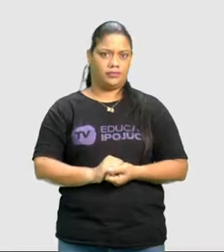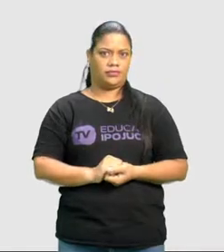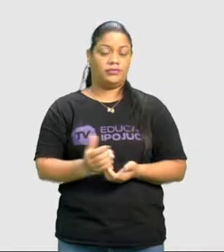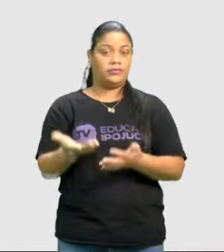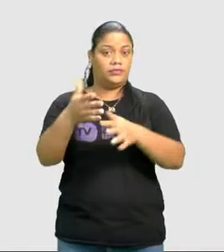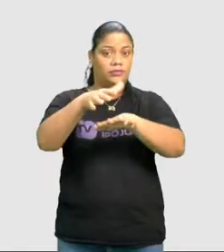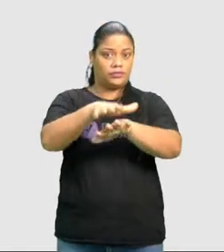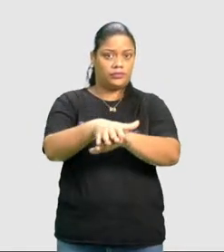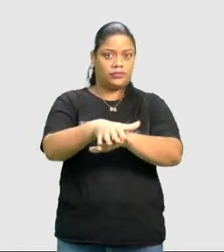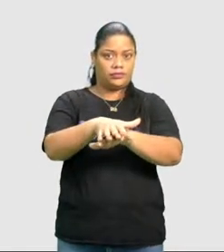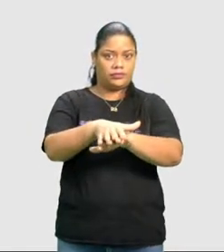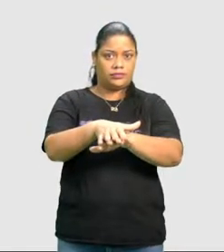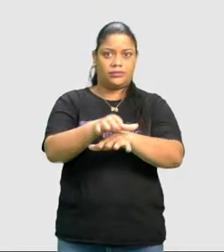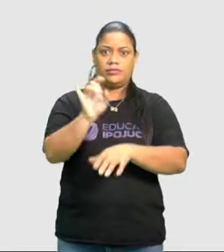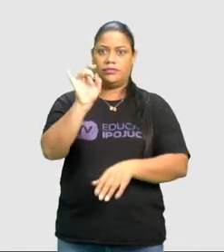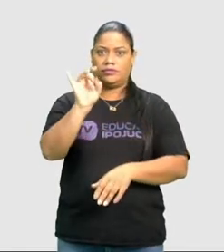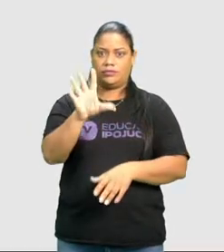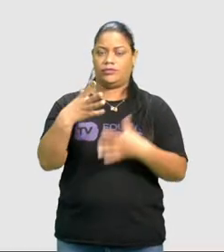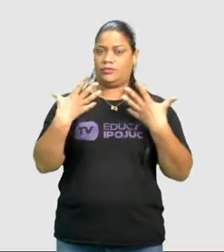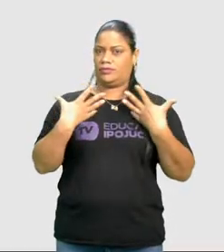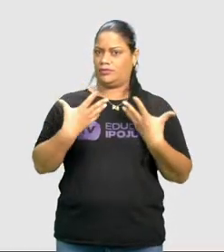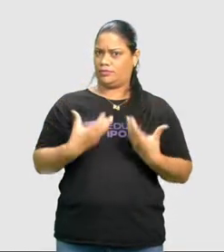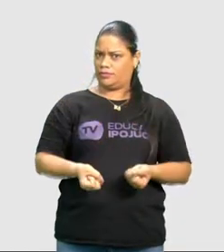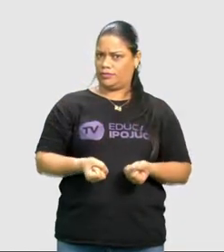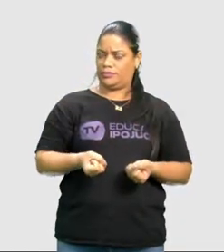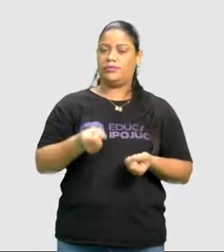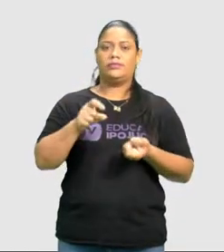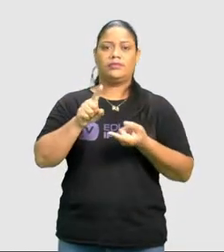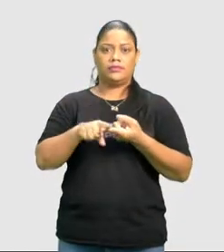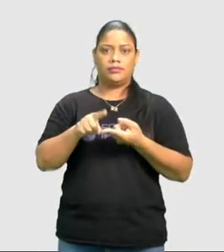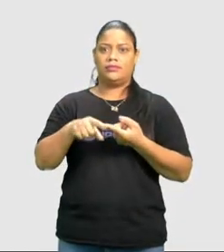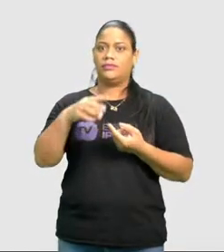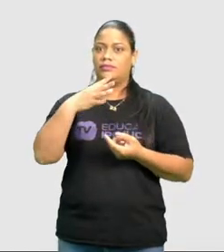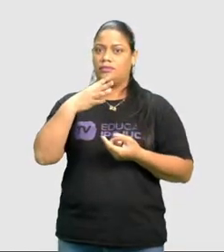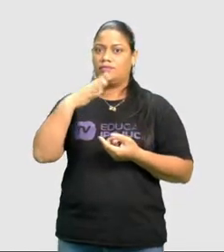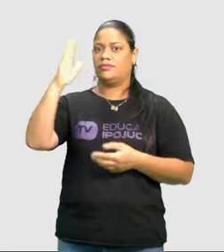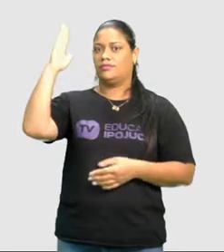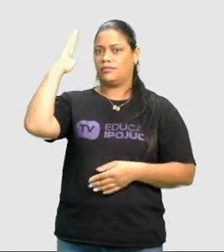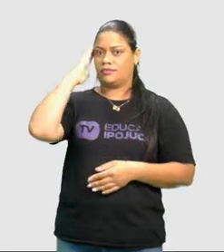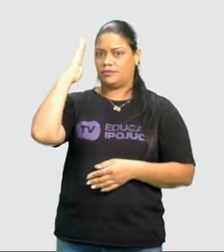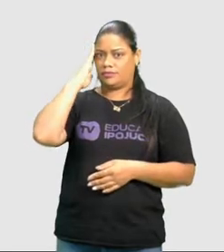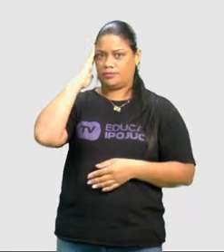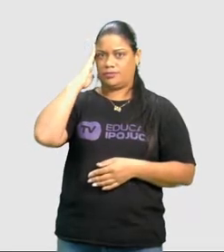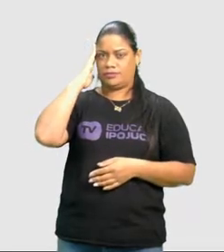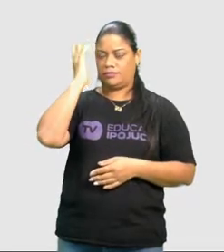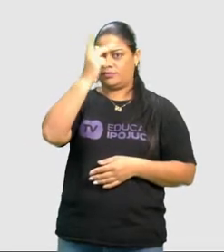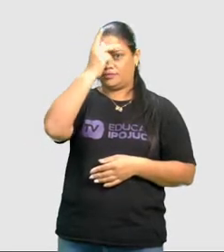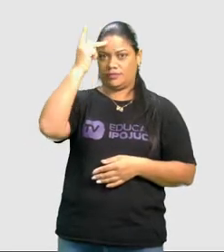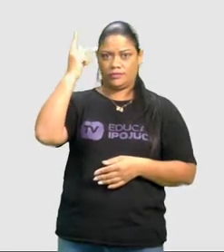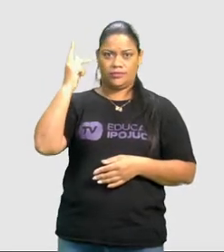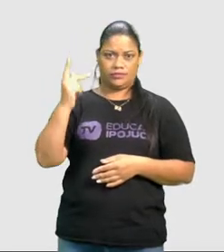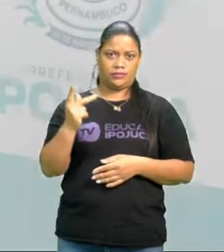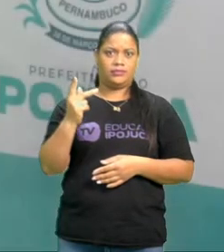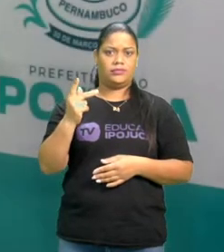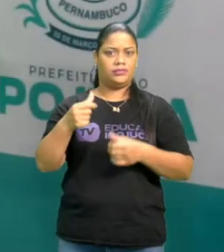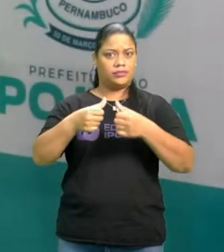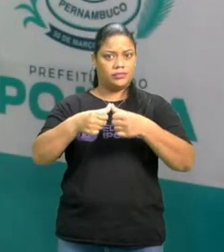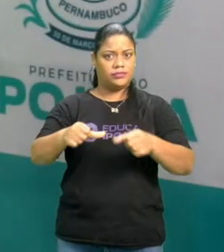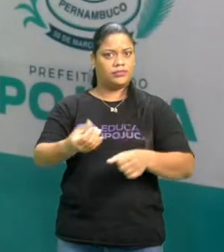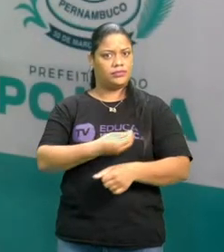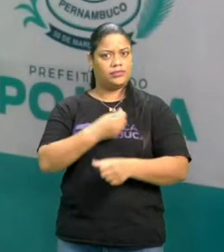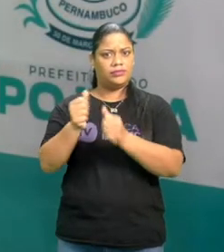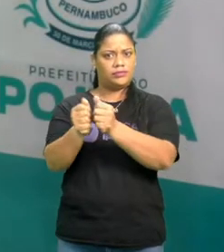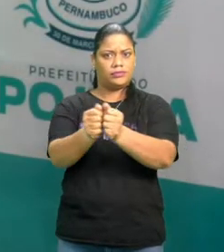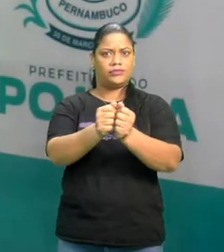incluir é não só aceitar, como também reconhecer e entender essa pessoa como parte daquele grupo.